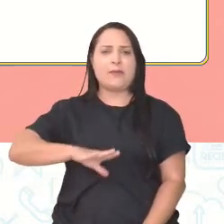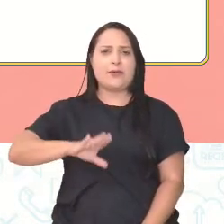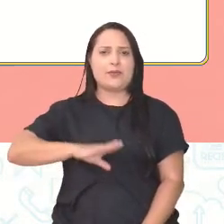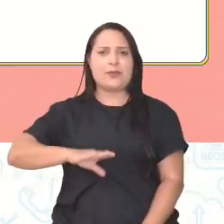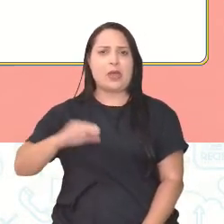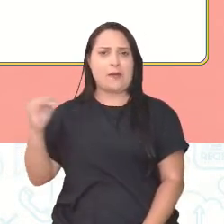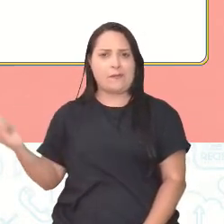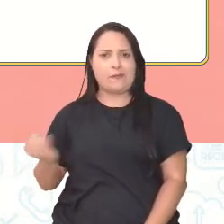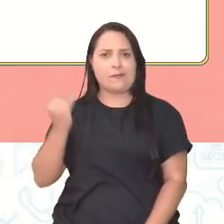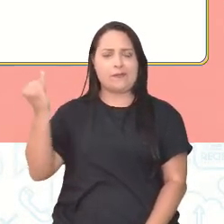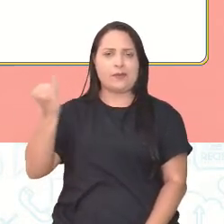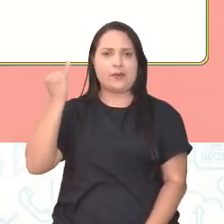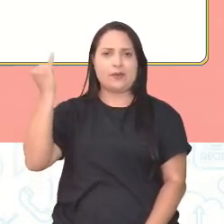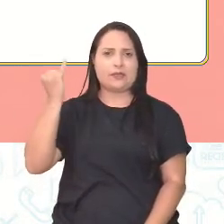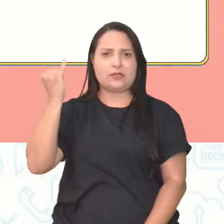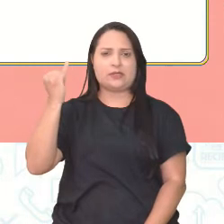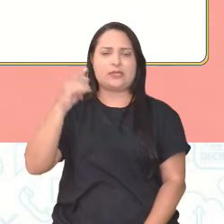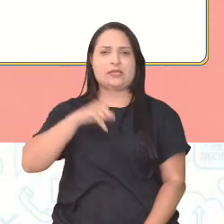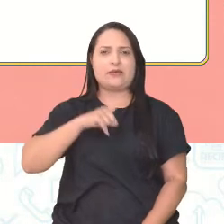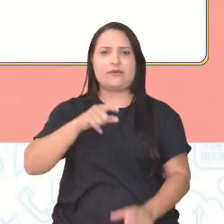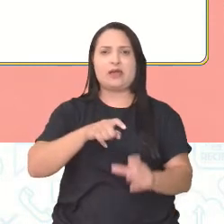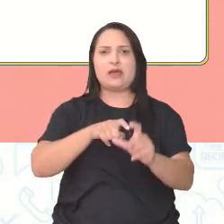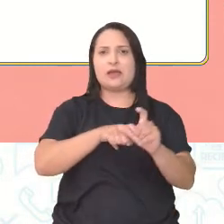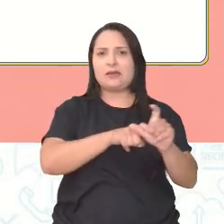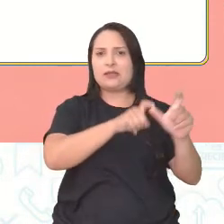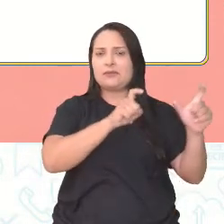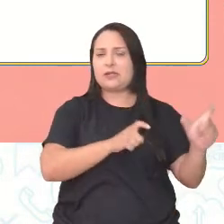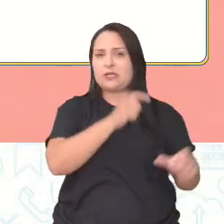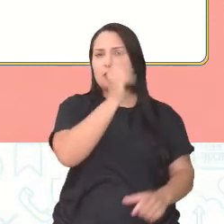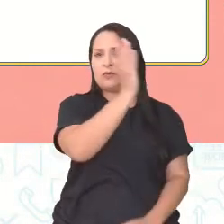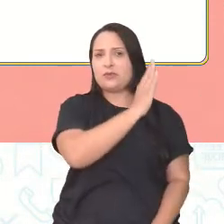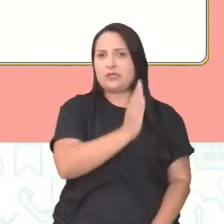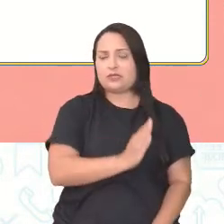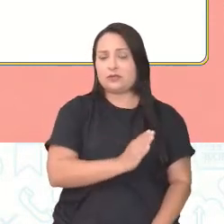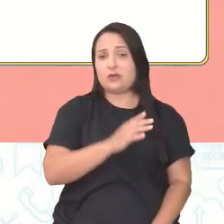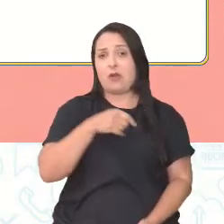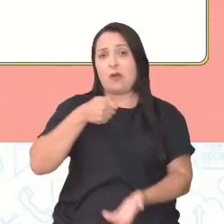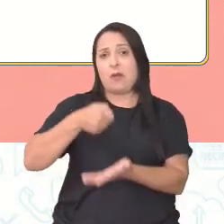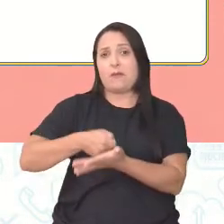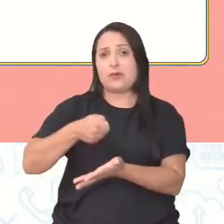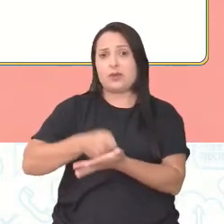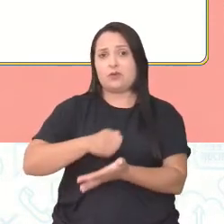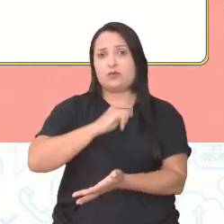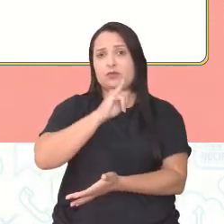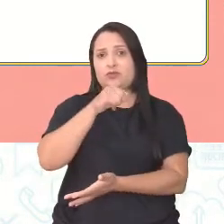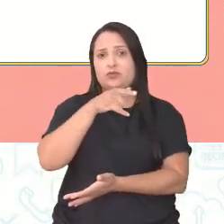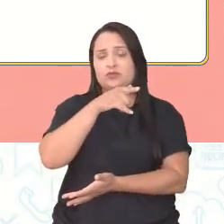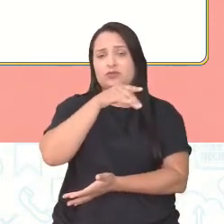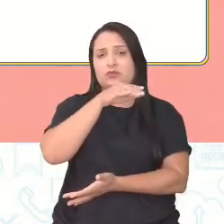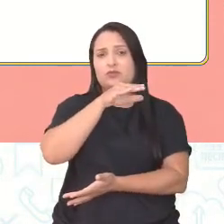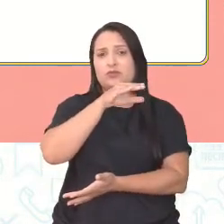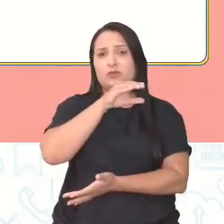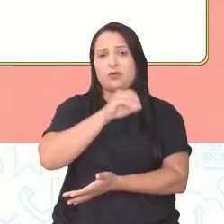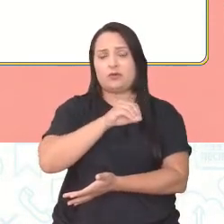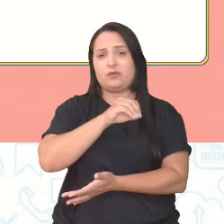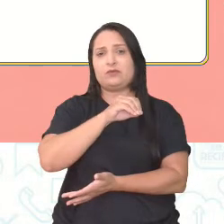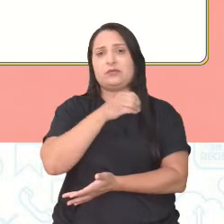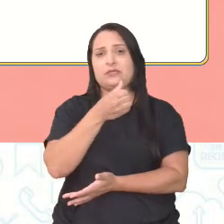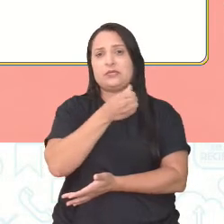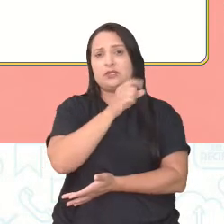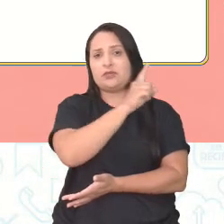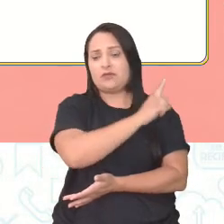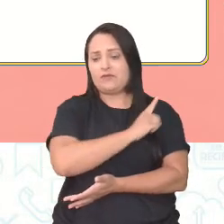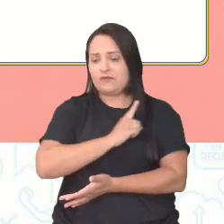importância para a declaração da independência do Brasil. Já que obrigou a Dom João VI a cruzar novamente o